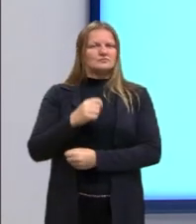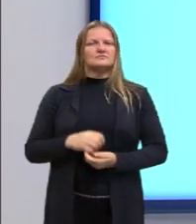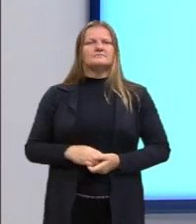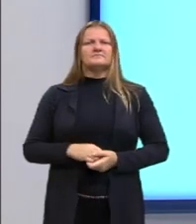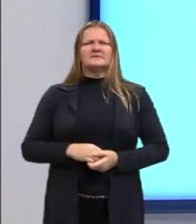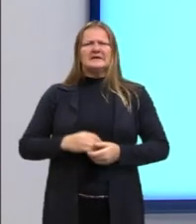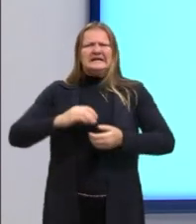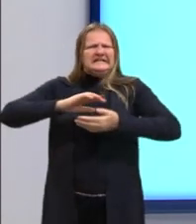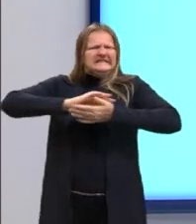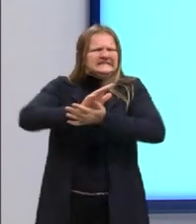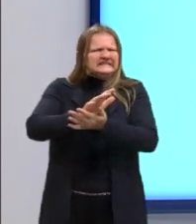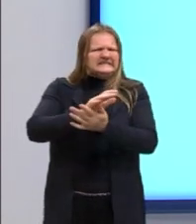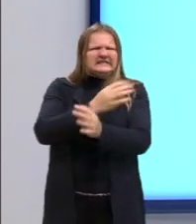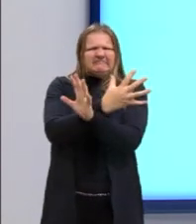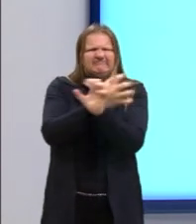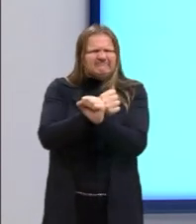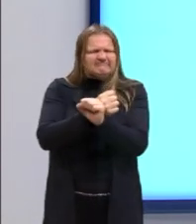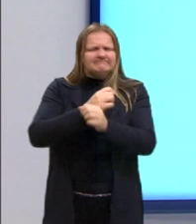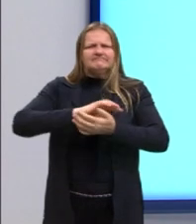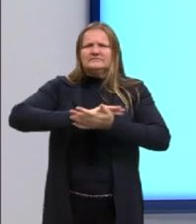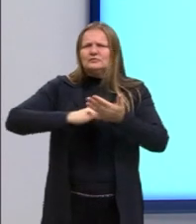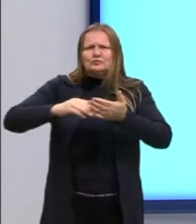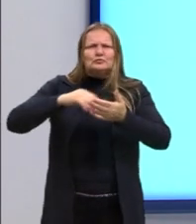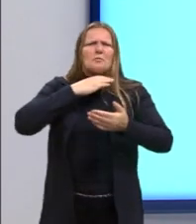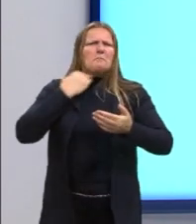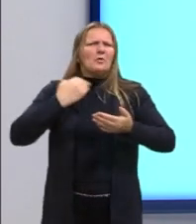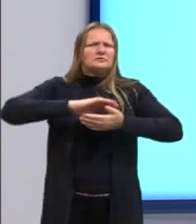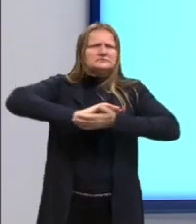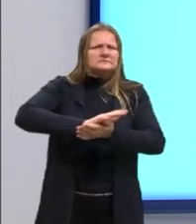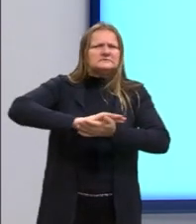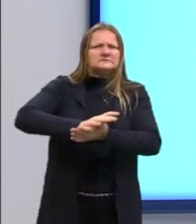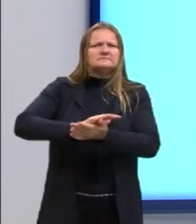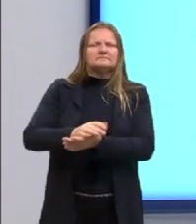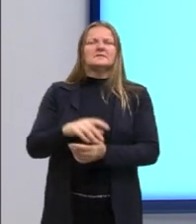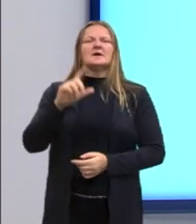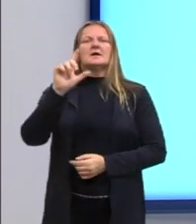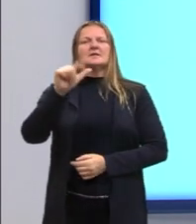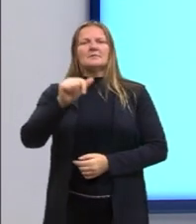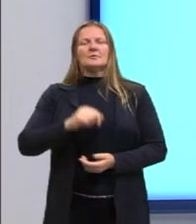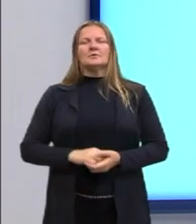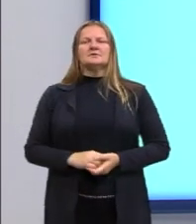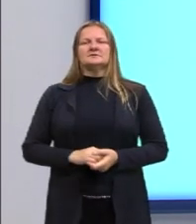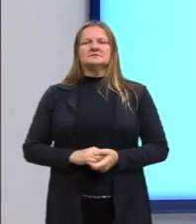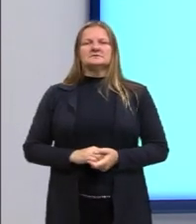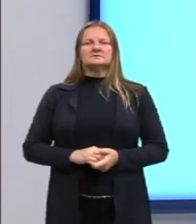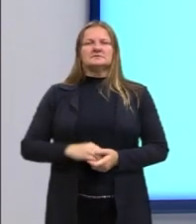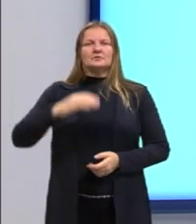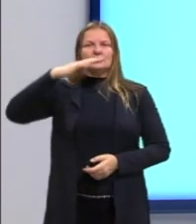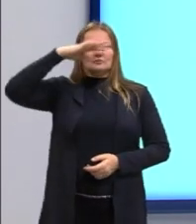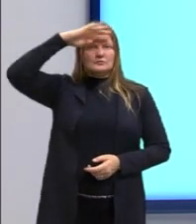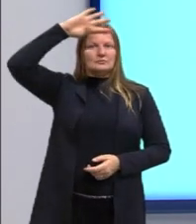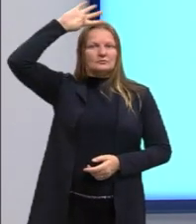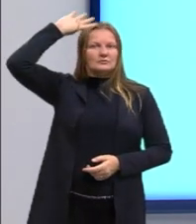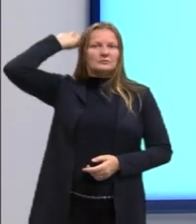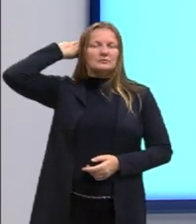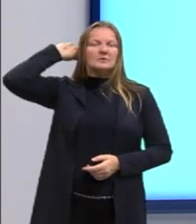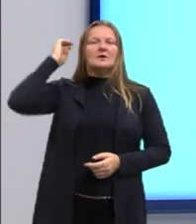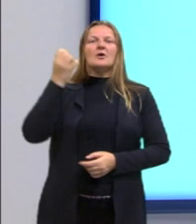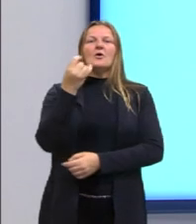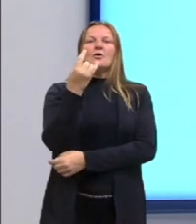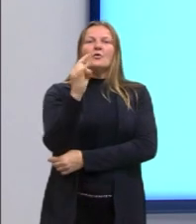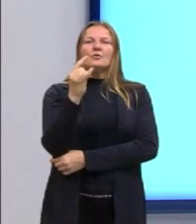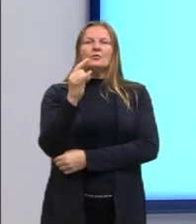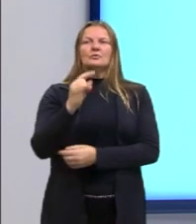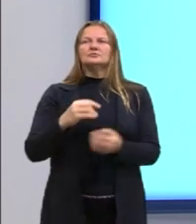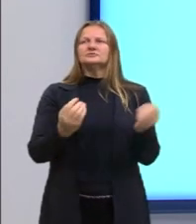das torturas, das mortes. Depois dele, veio Geisel. E, depois do Geisel, o último ditador,